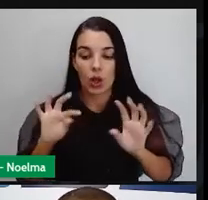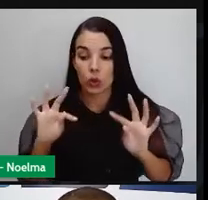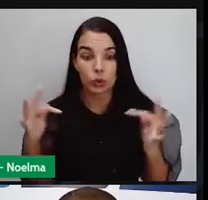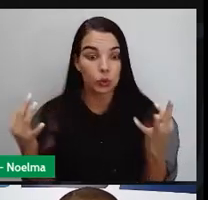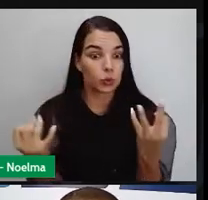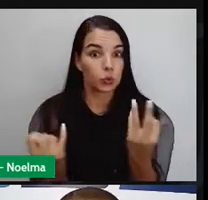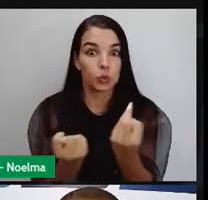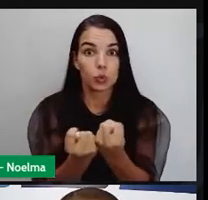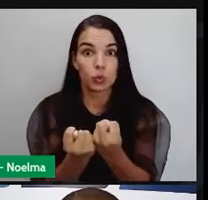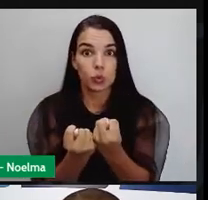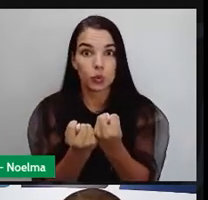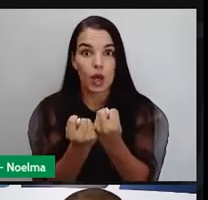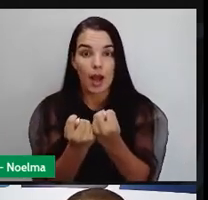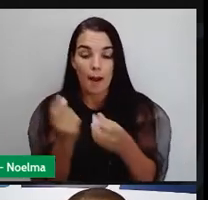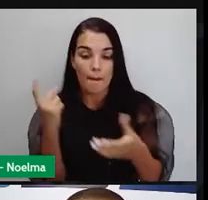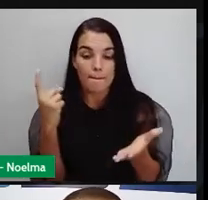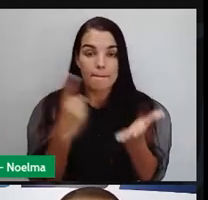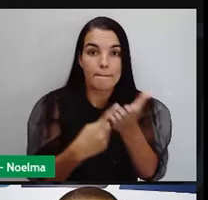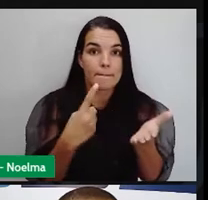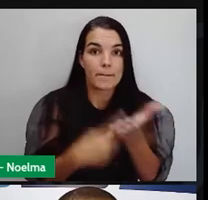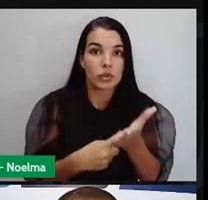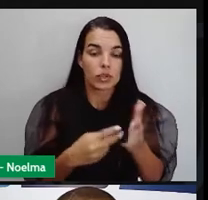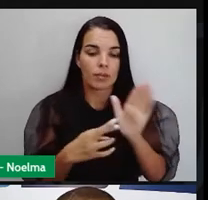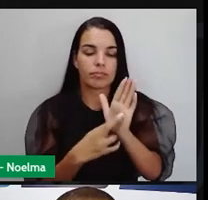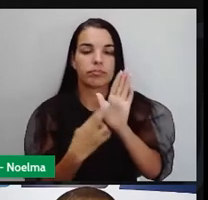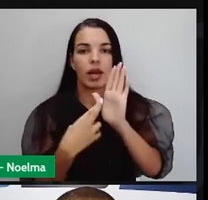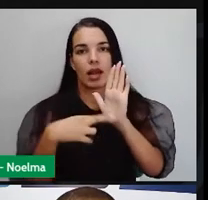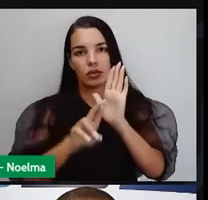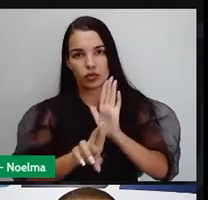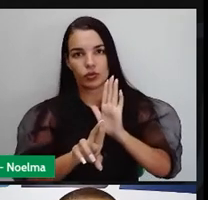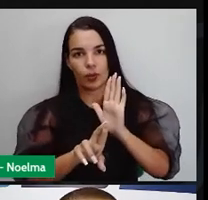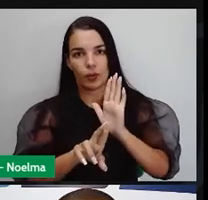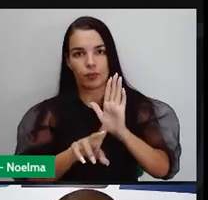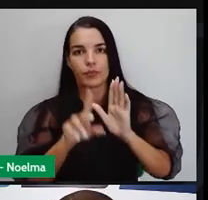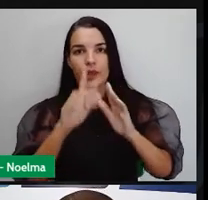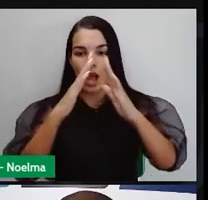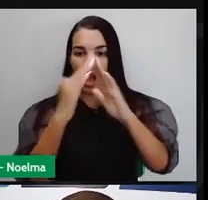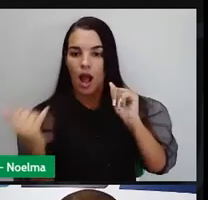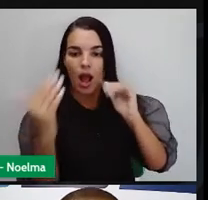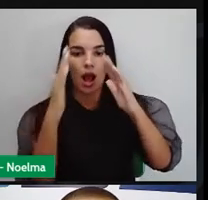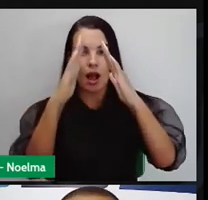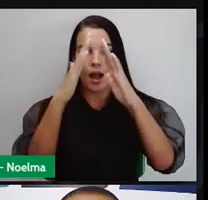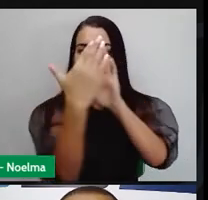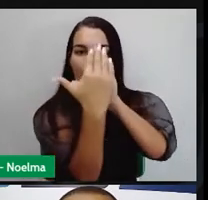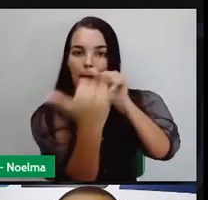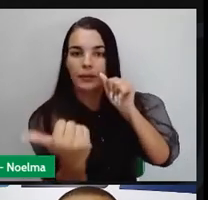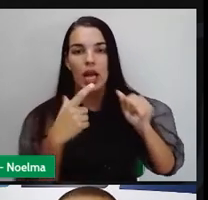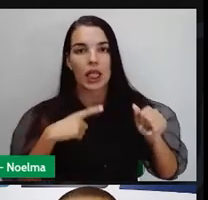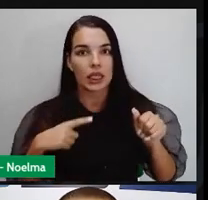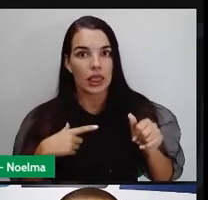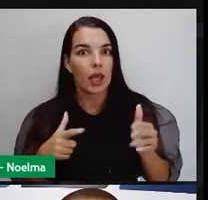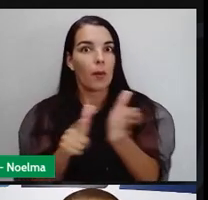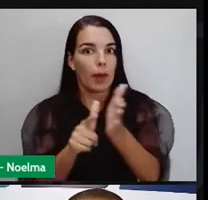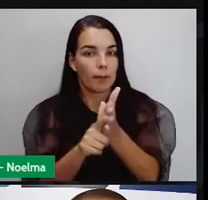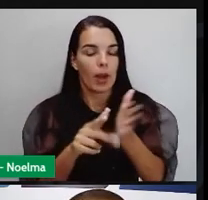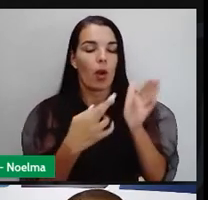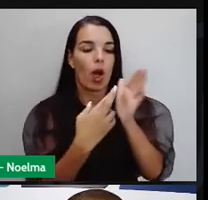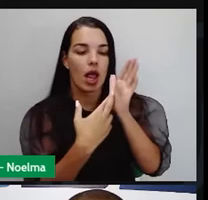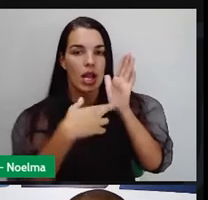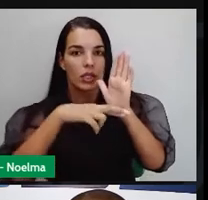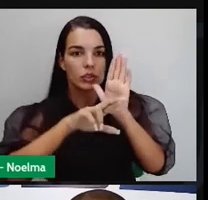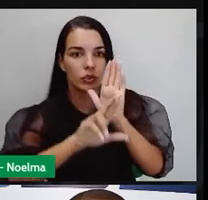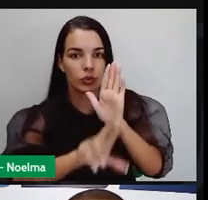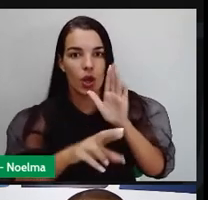Egito era determinado pela religião. As pirâmides tinham um papel religioso. Os